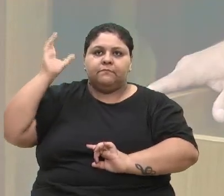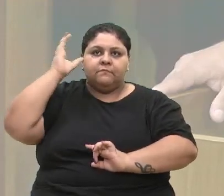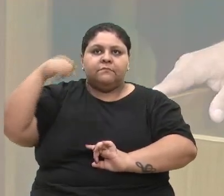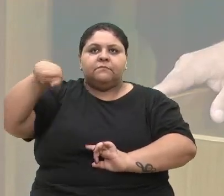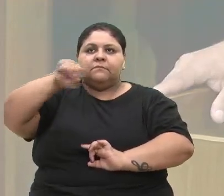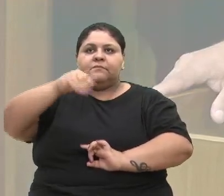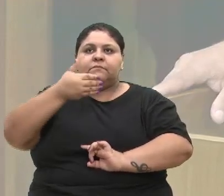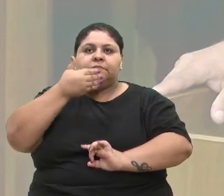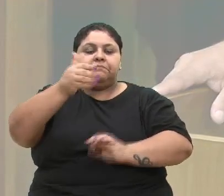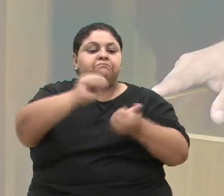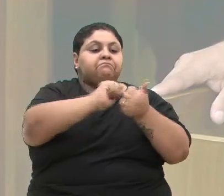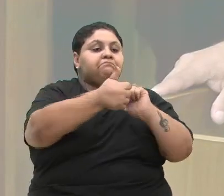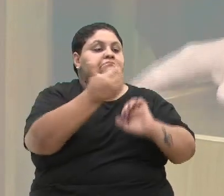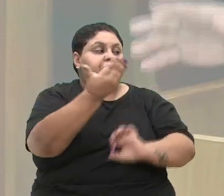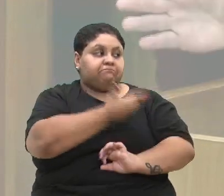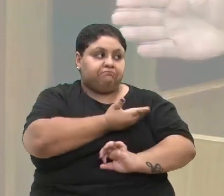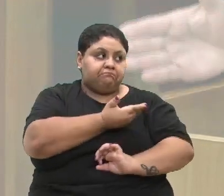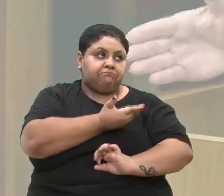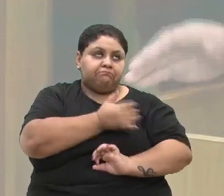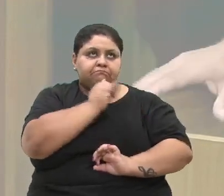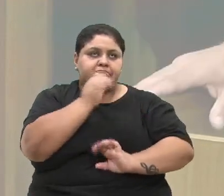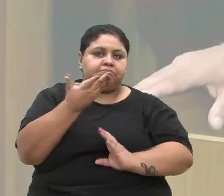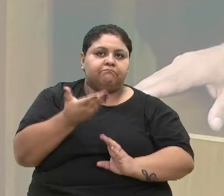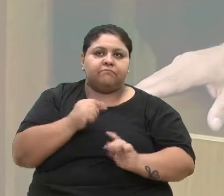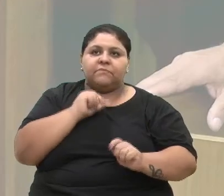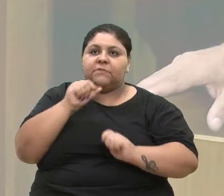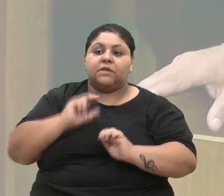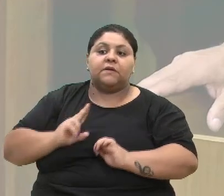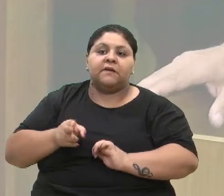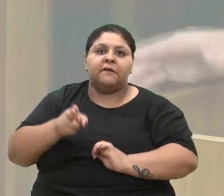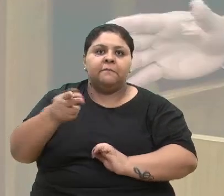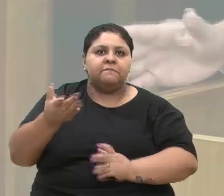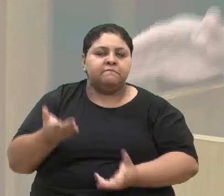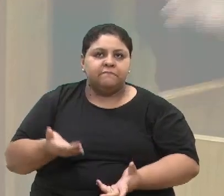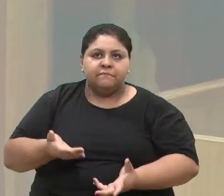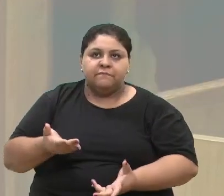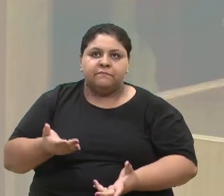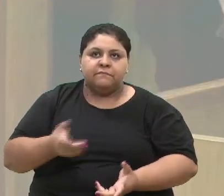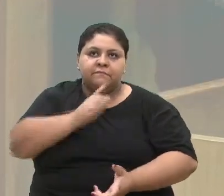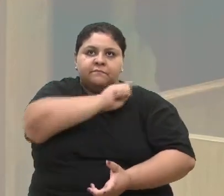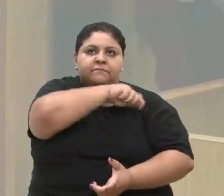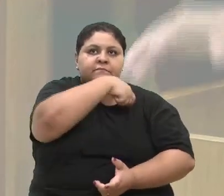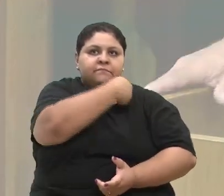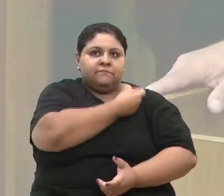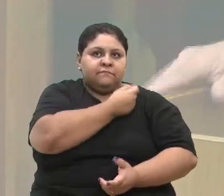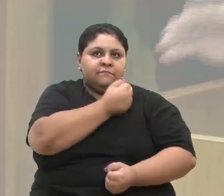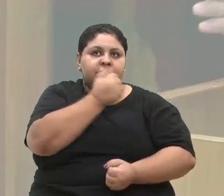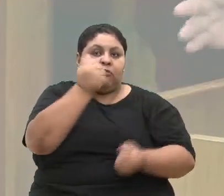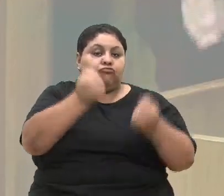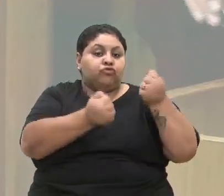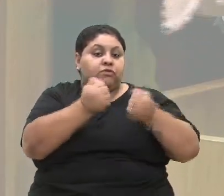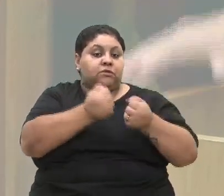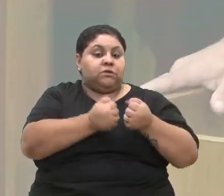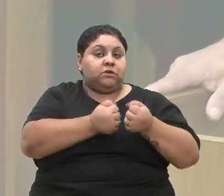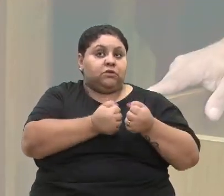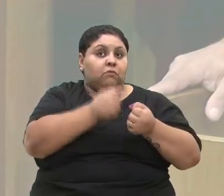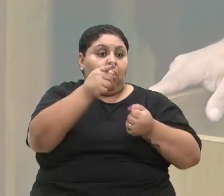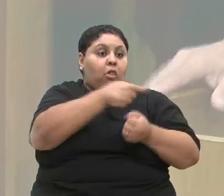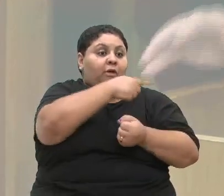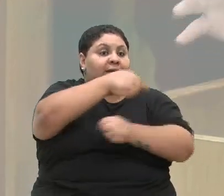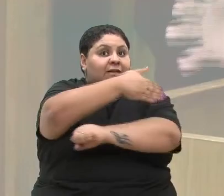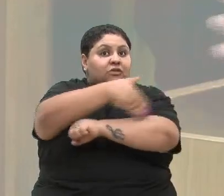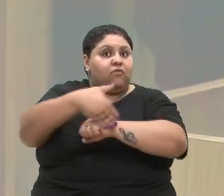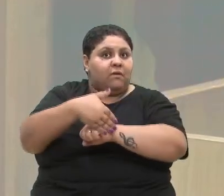esportiva, por exemplo, quem vai dar continuidade? O fiscal de trânsito vai trancar as ruas. Servidor de carreira.